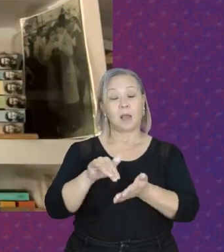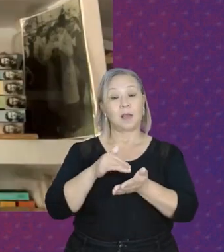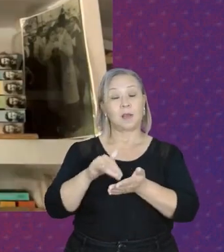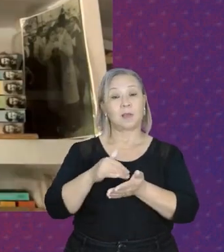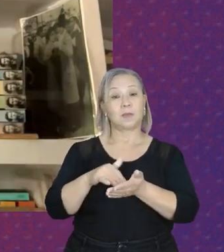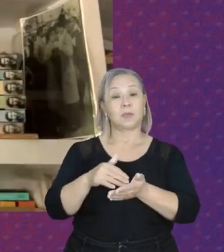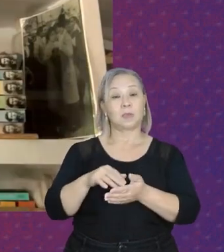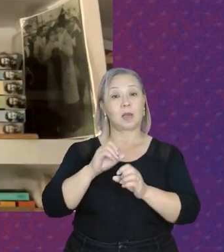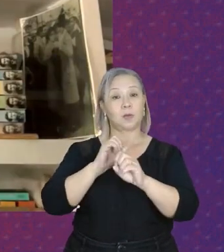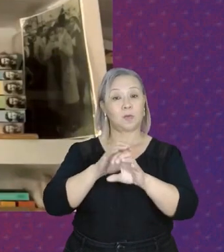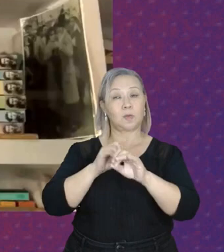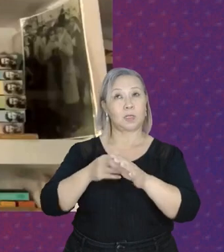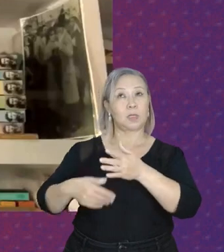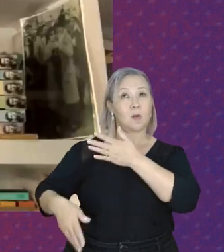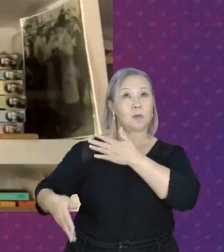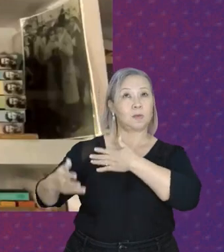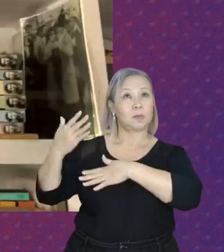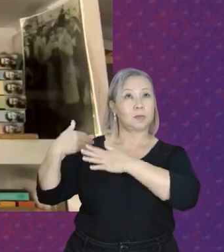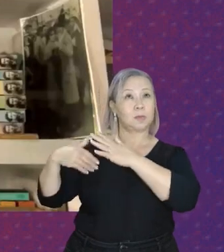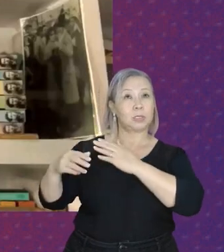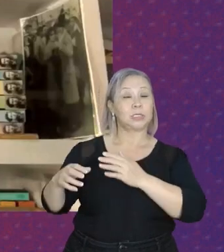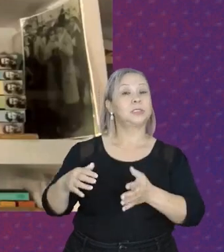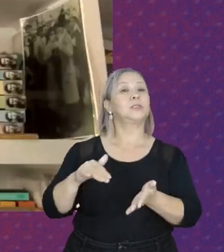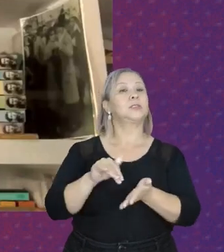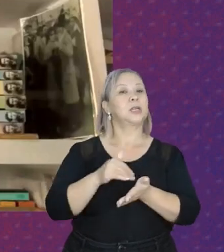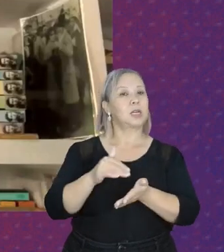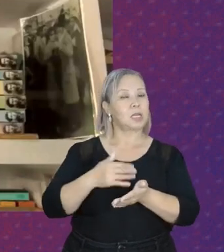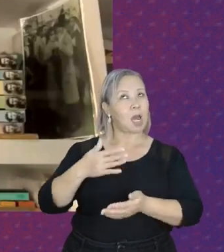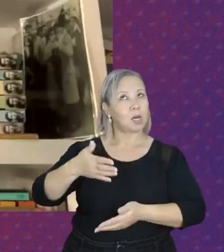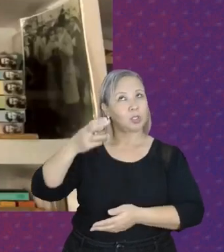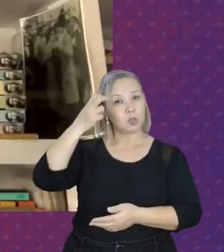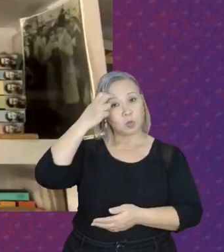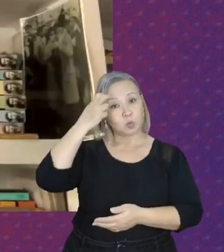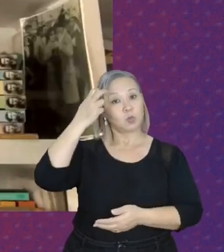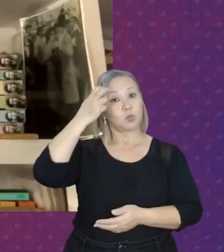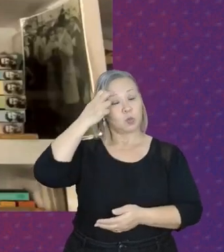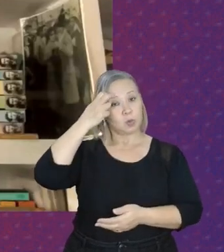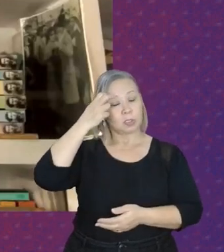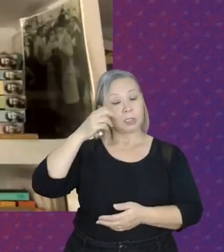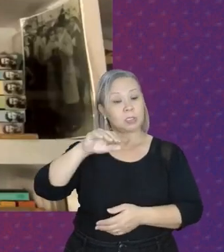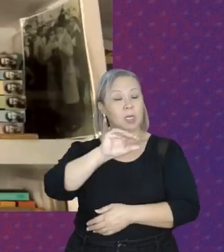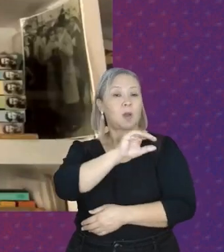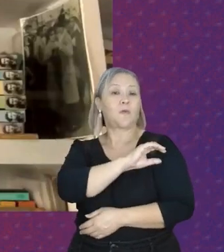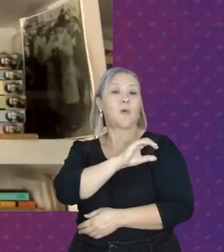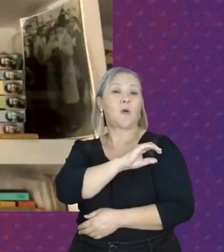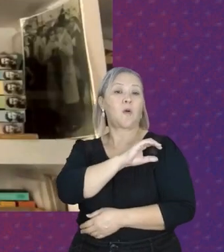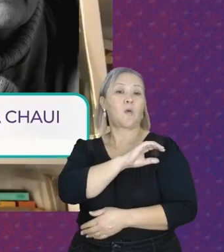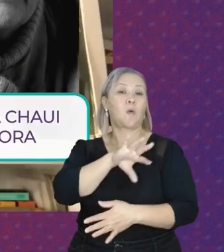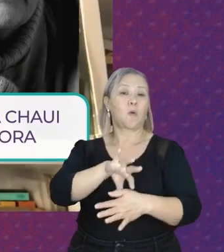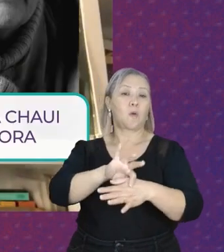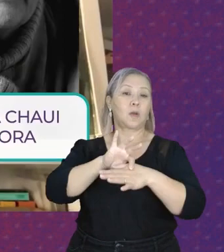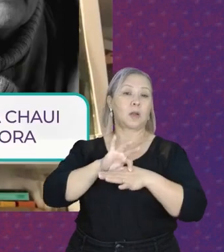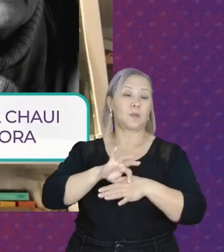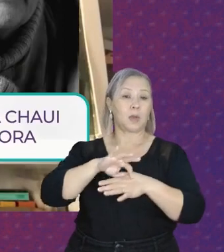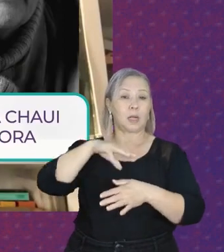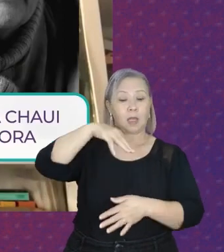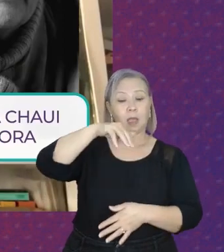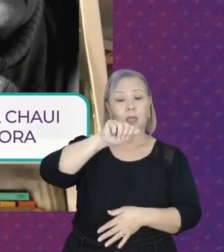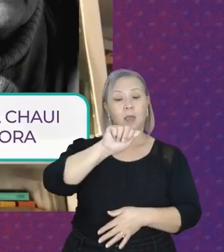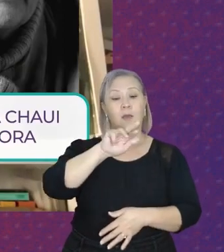época, desculpe, dos secretários de cultura à época e foi coordenado pela Marilena Chaui.